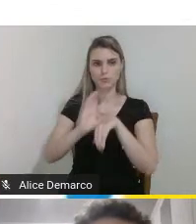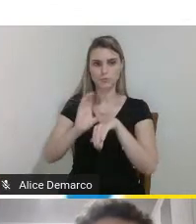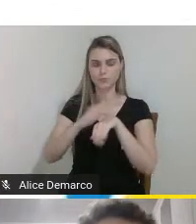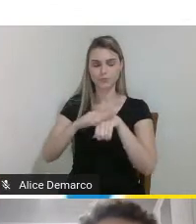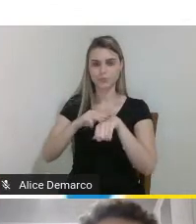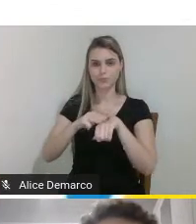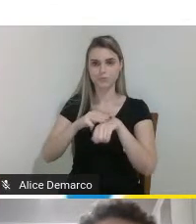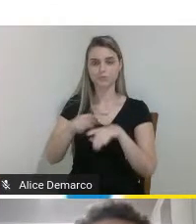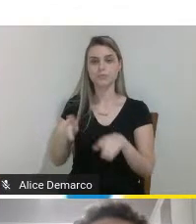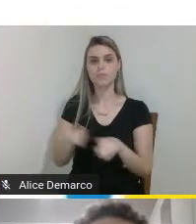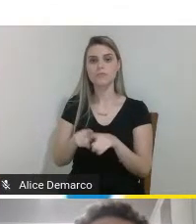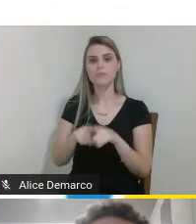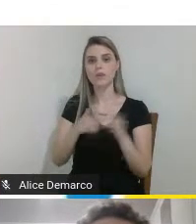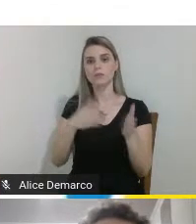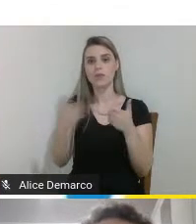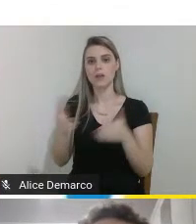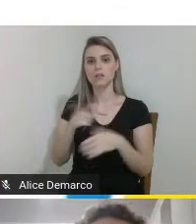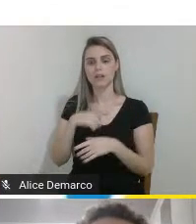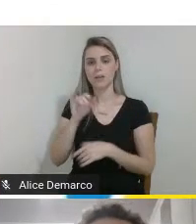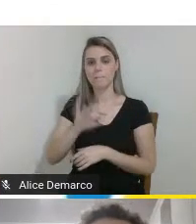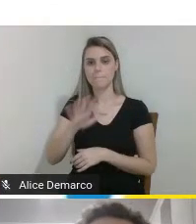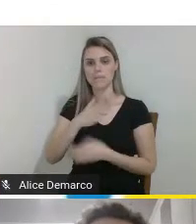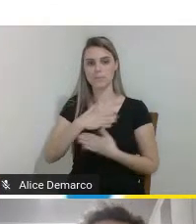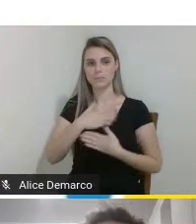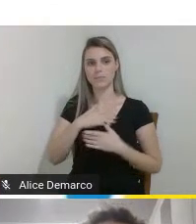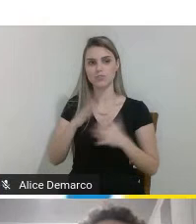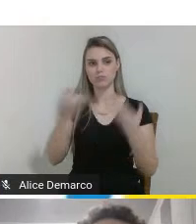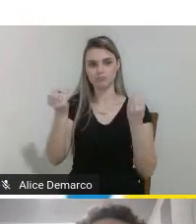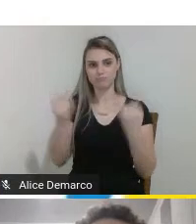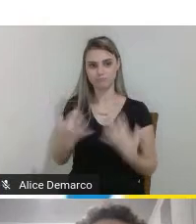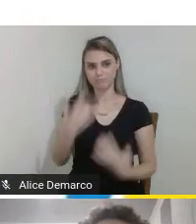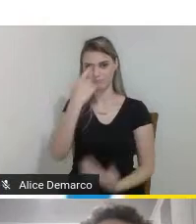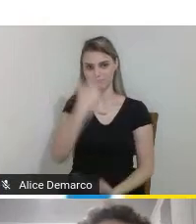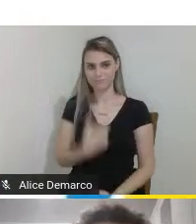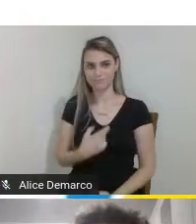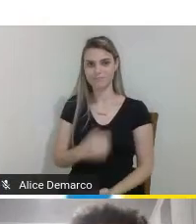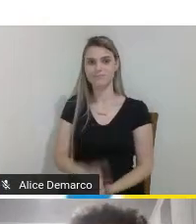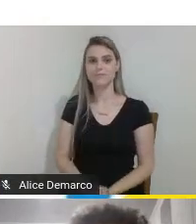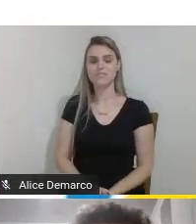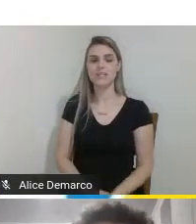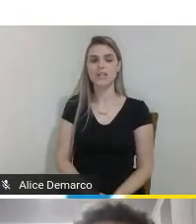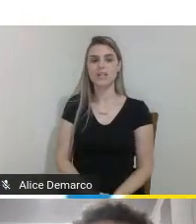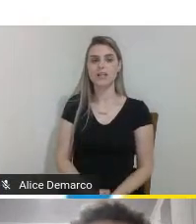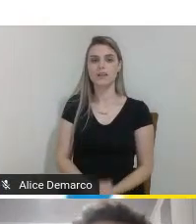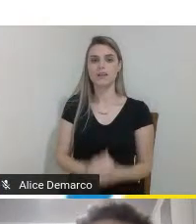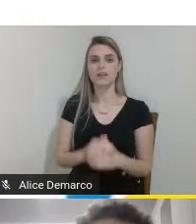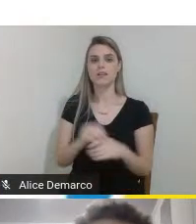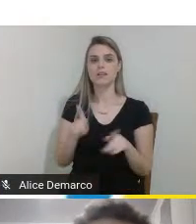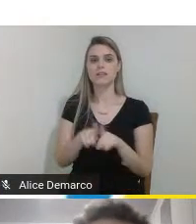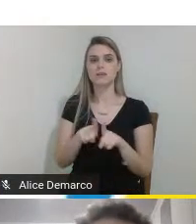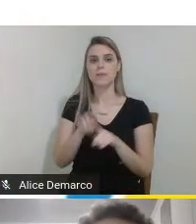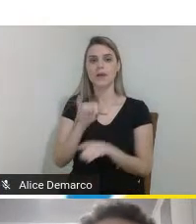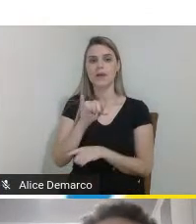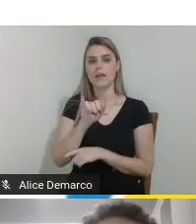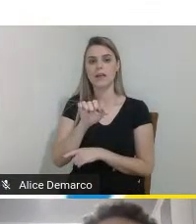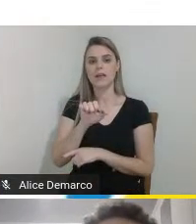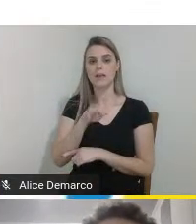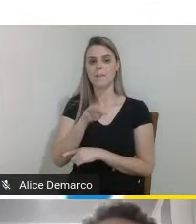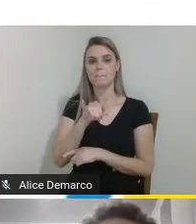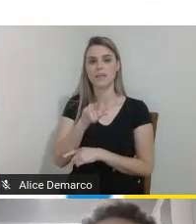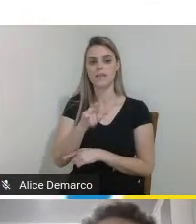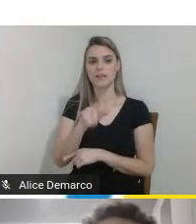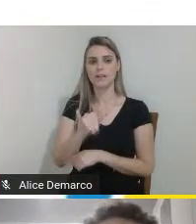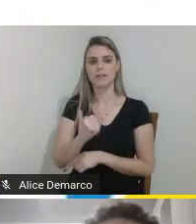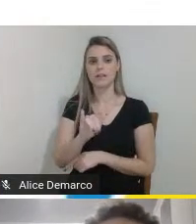do lado tem uma imagem minha mas eu já fiz a minha descrição no começo tem também a imagem da Emily Vitória Becker